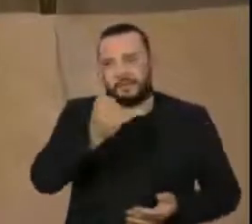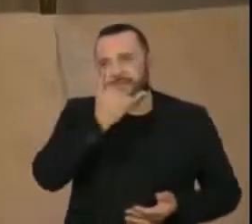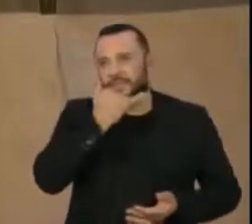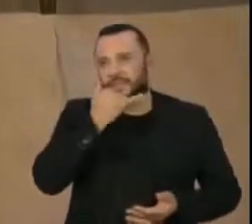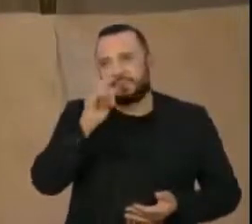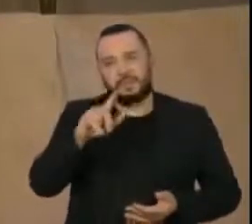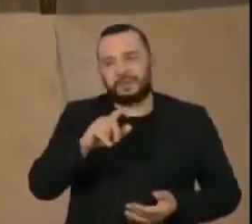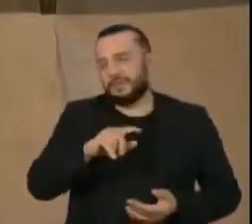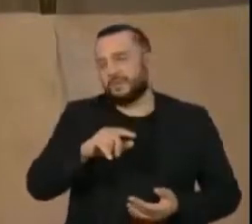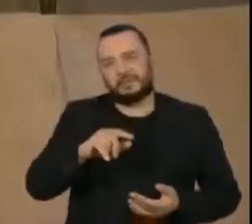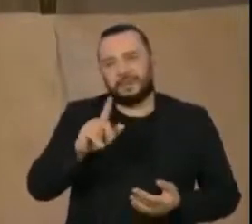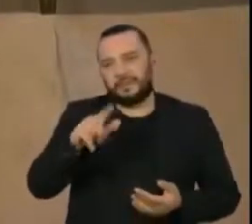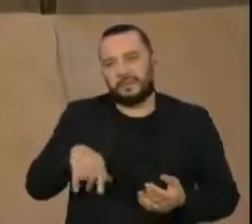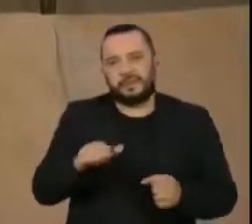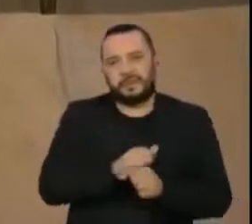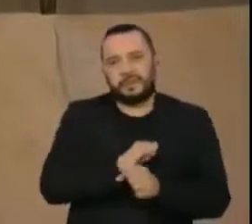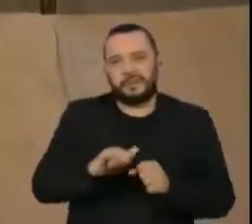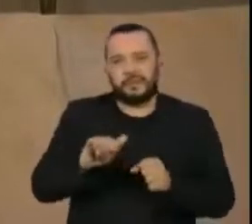manobra.